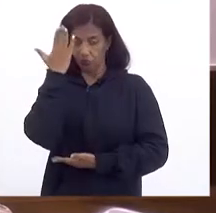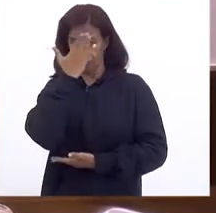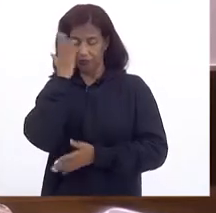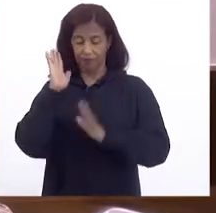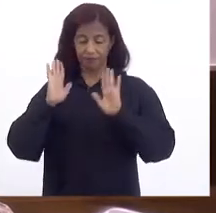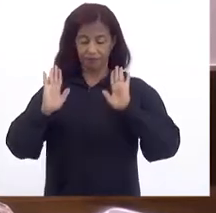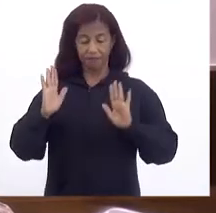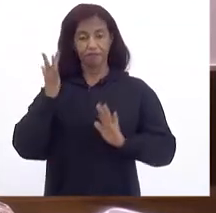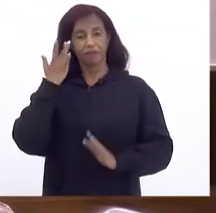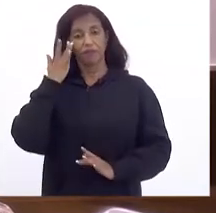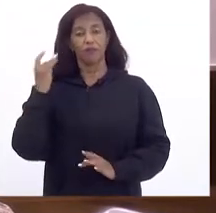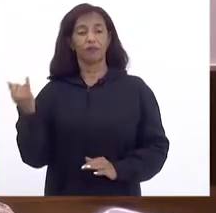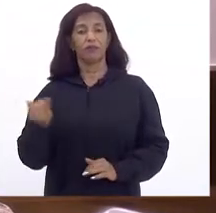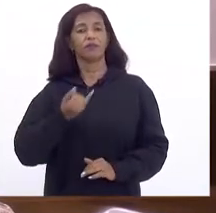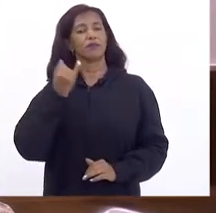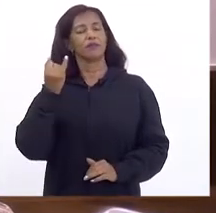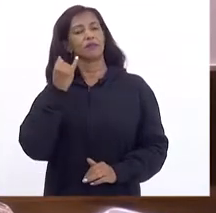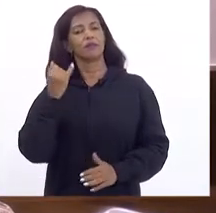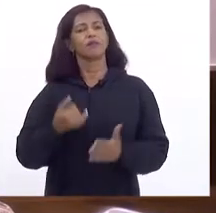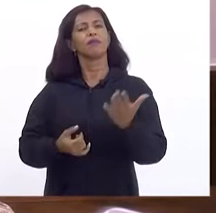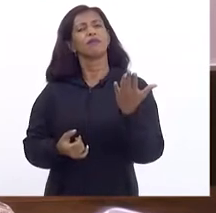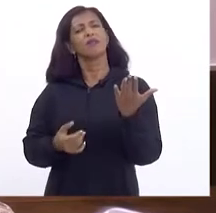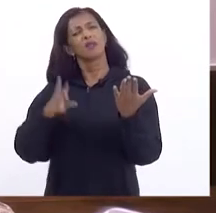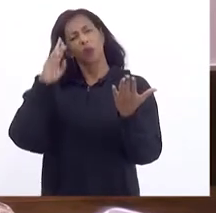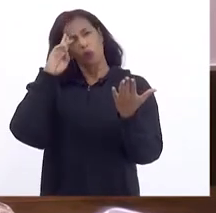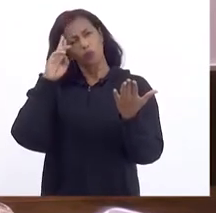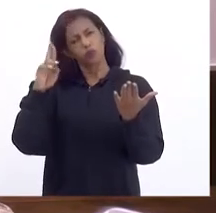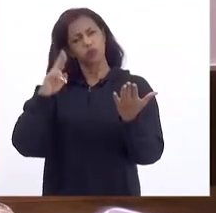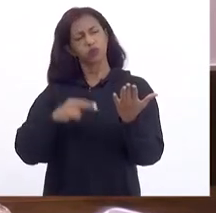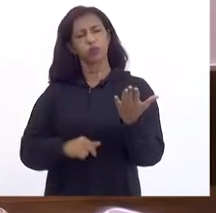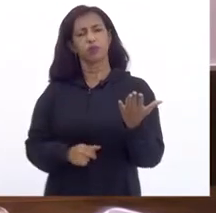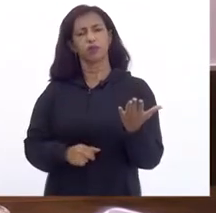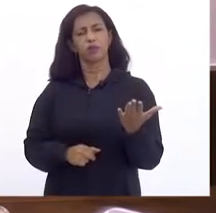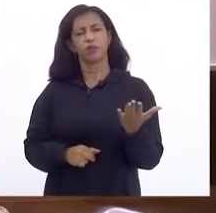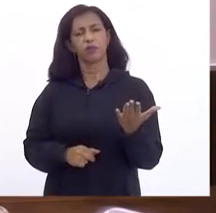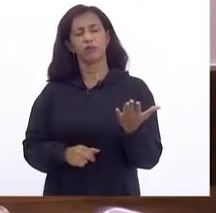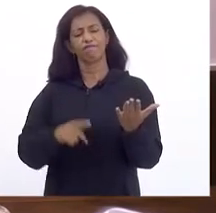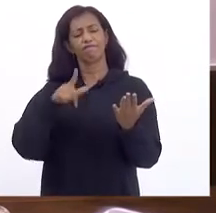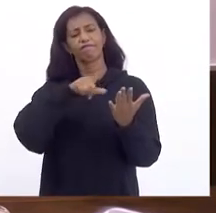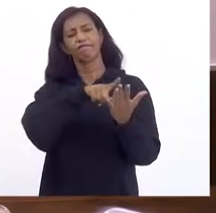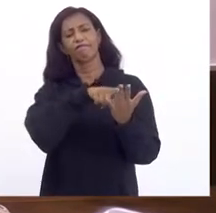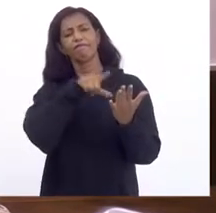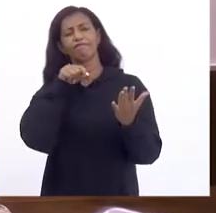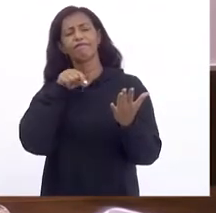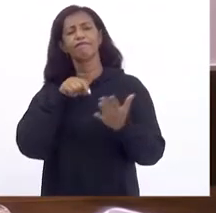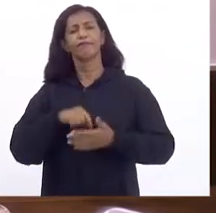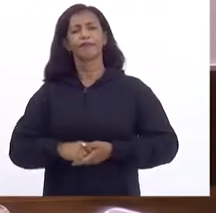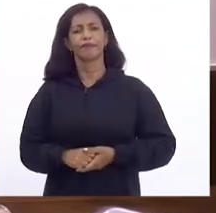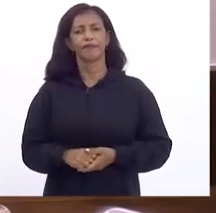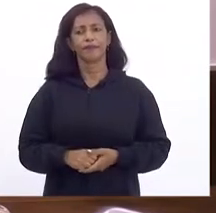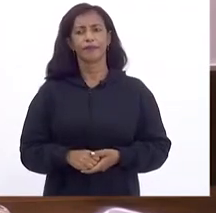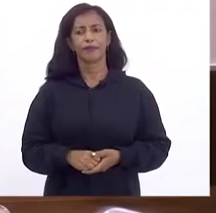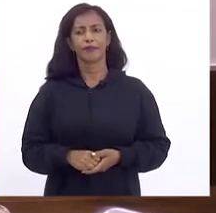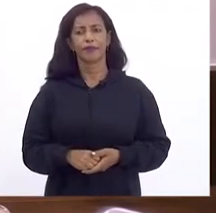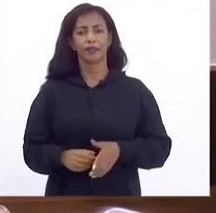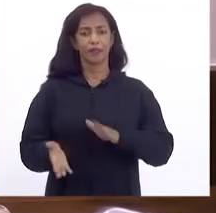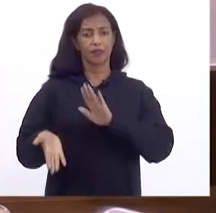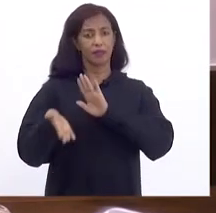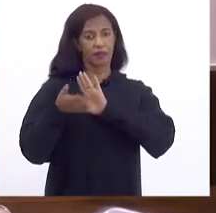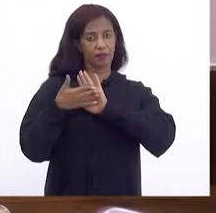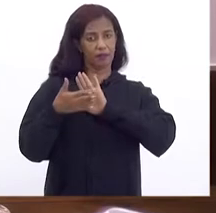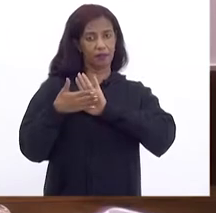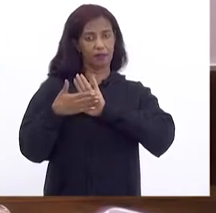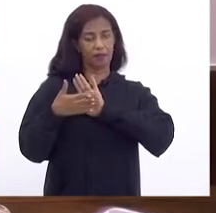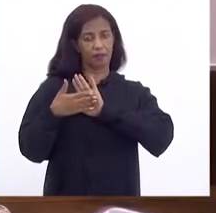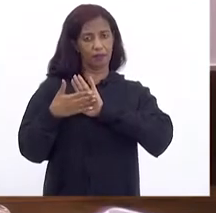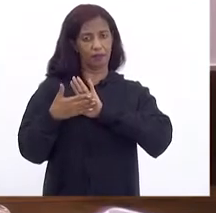Que Vossa Excelência Destaque Na proposta De